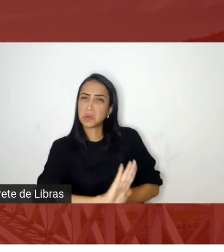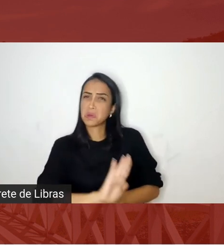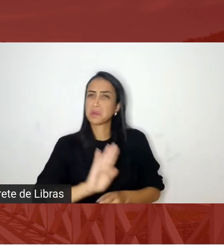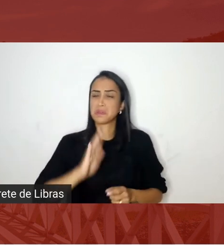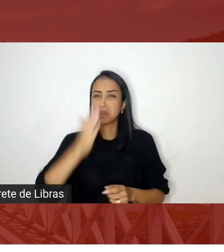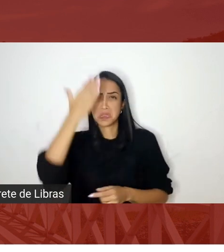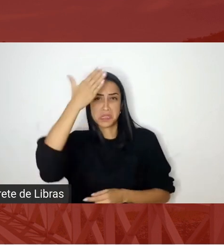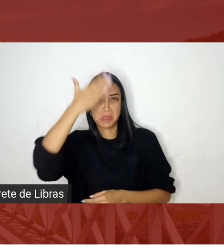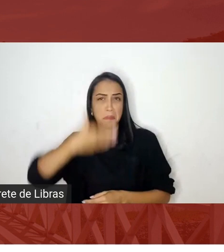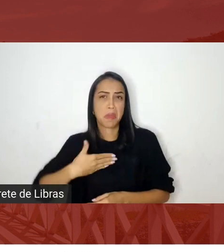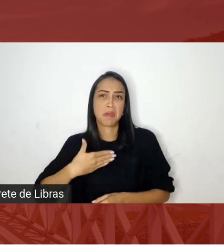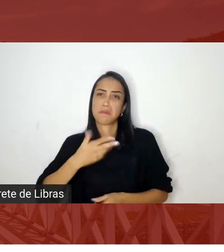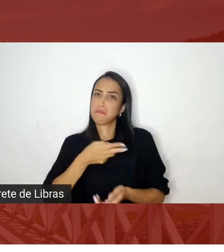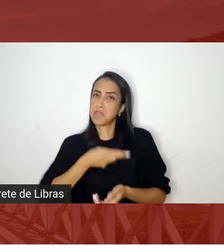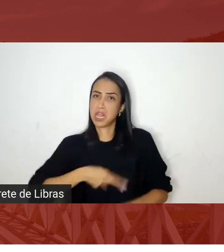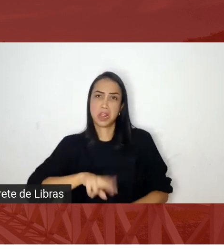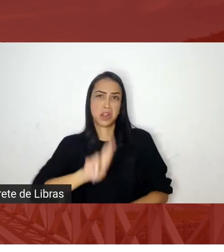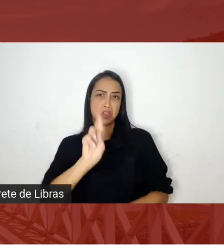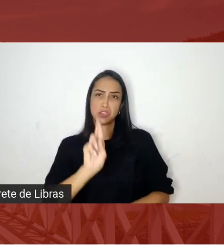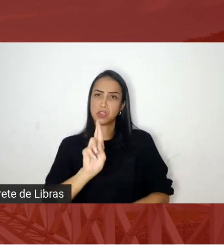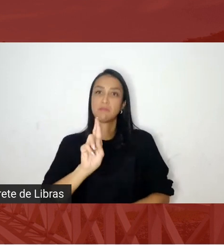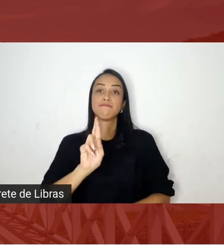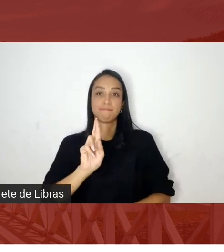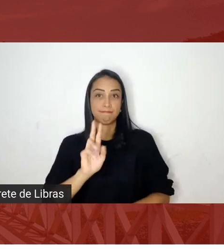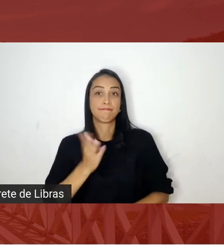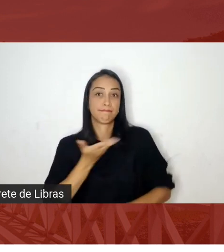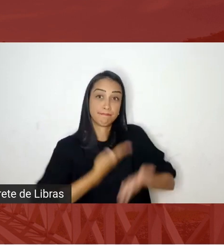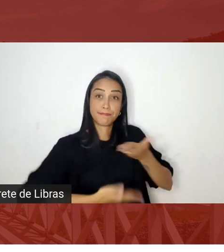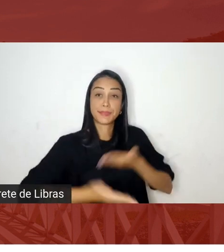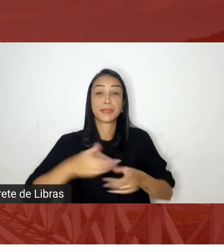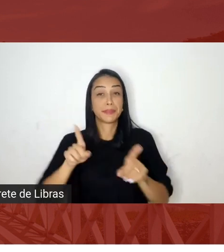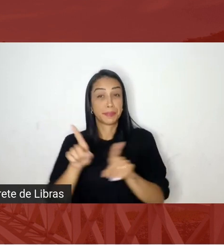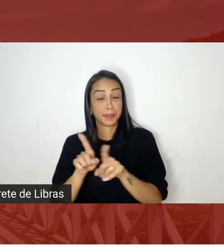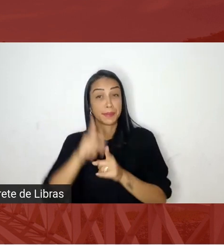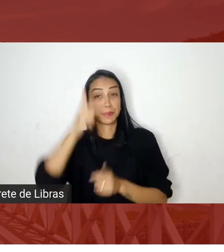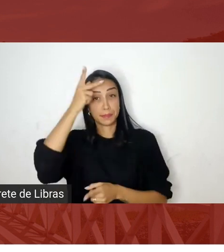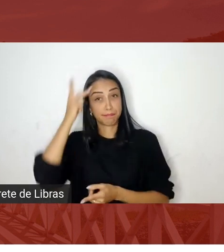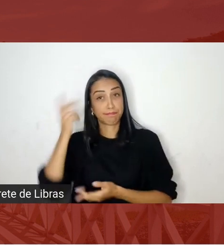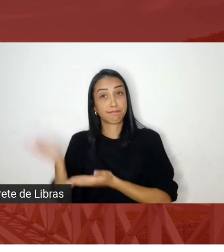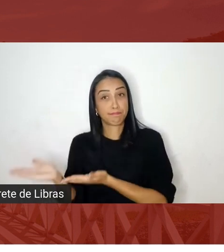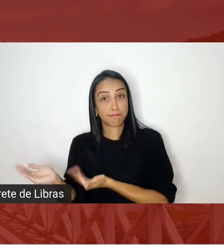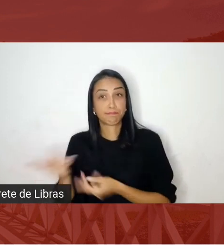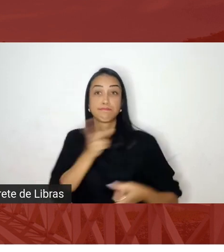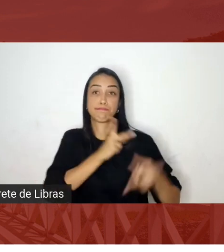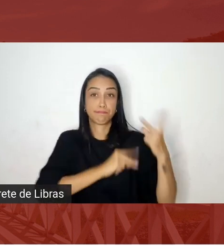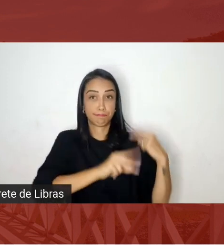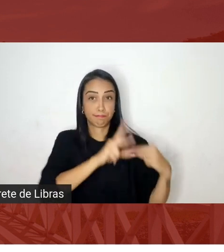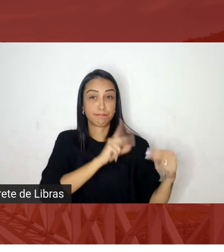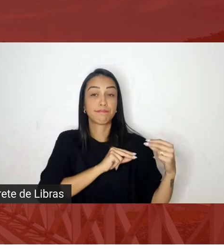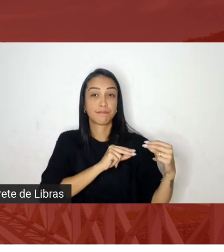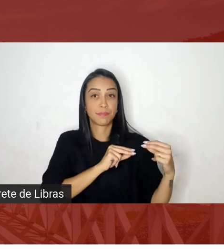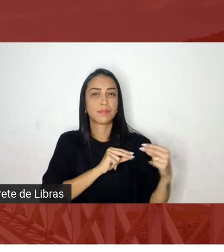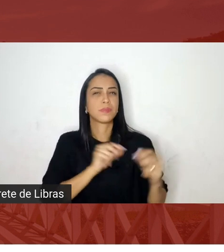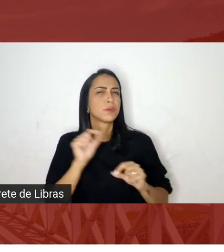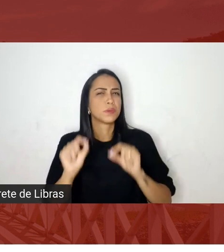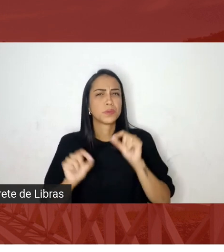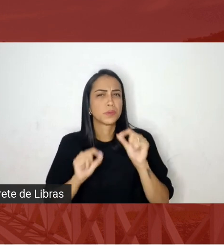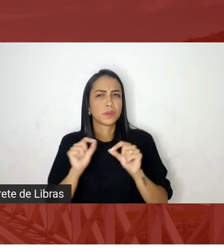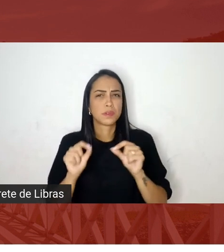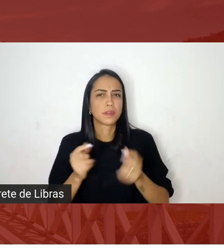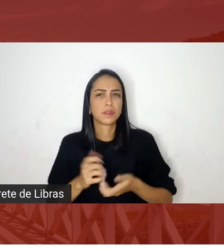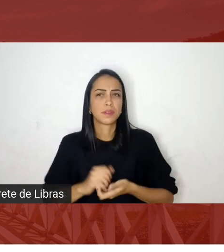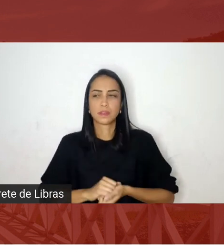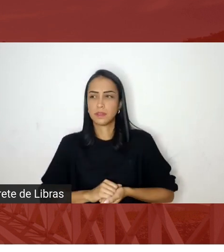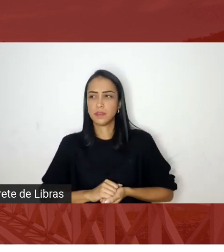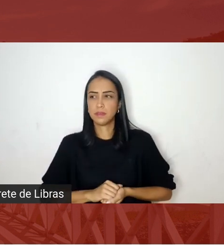entre alguns jovens brasileiros é a retomada de um ideário nazifascista